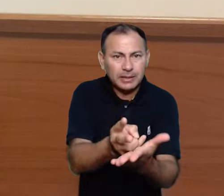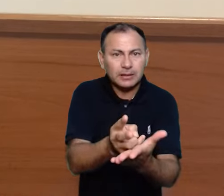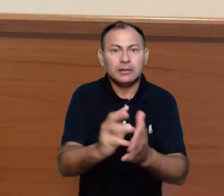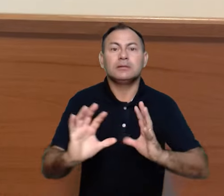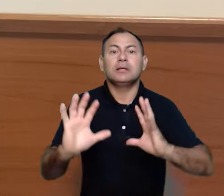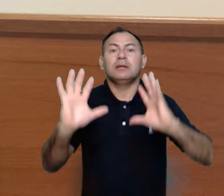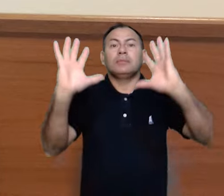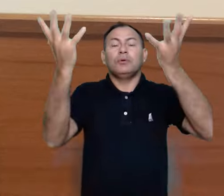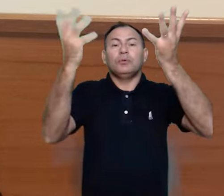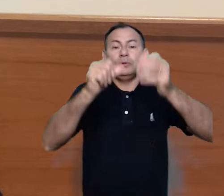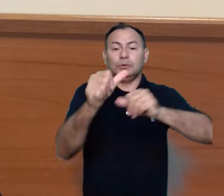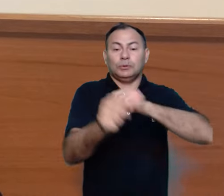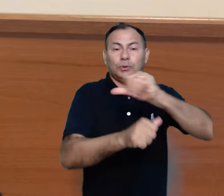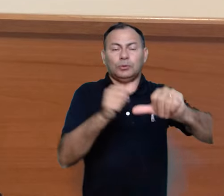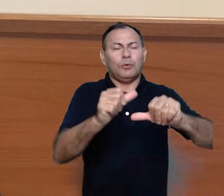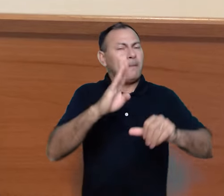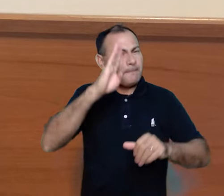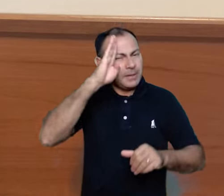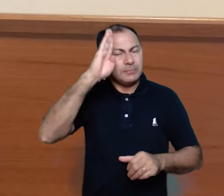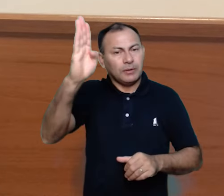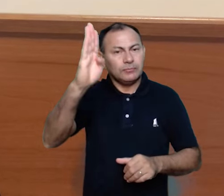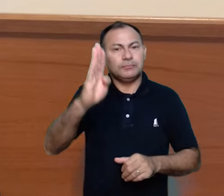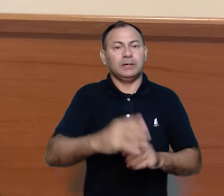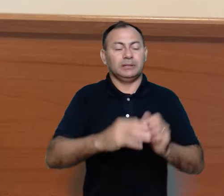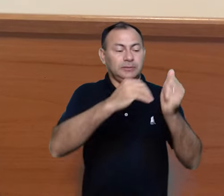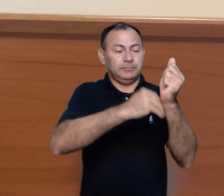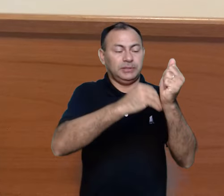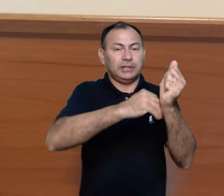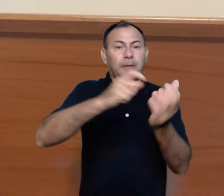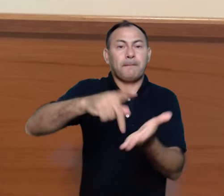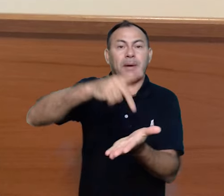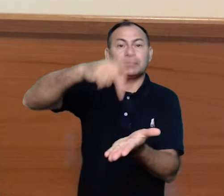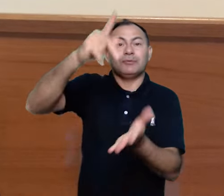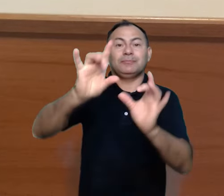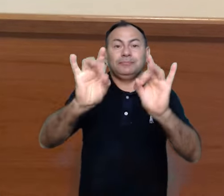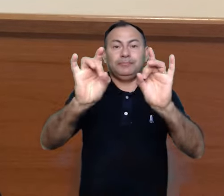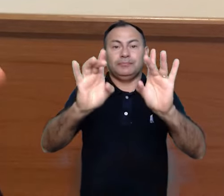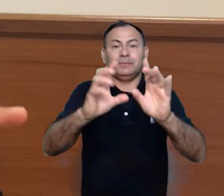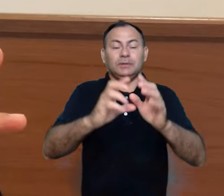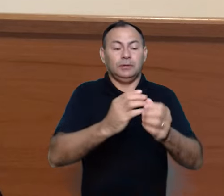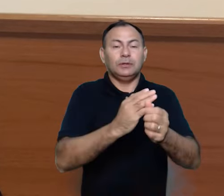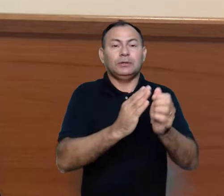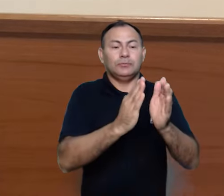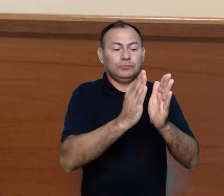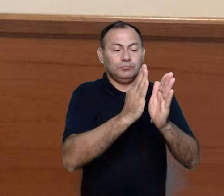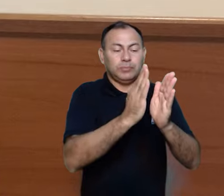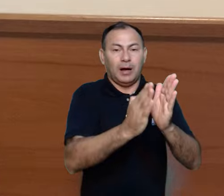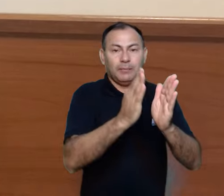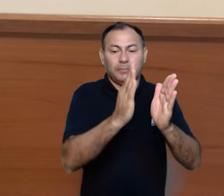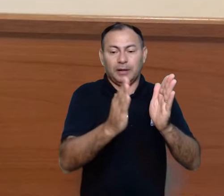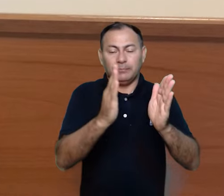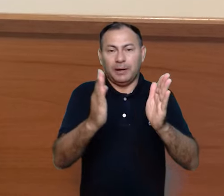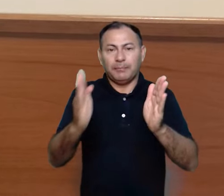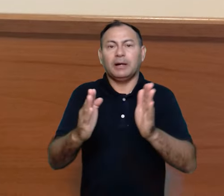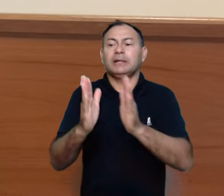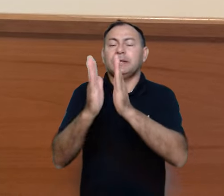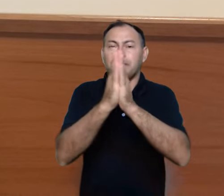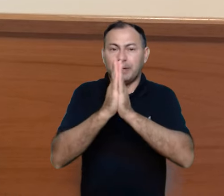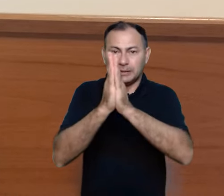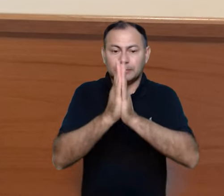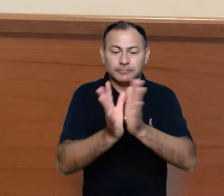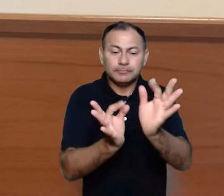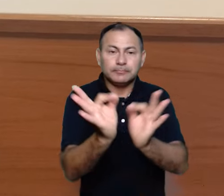celebrou, tornou célebre esse mistério pascal por meio de ritos e de preces,